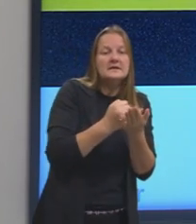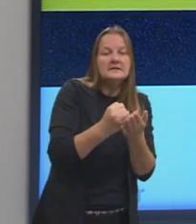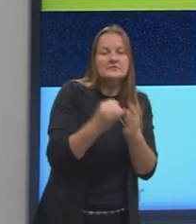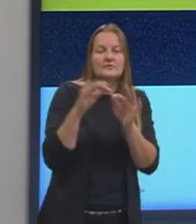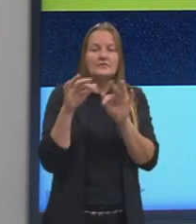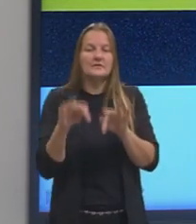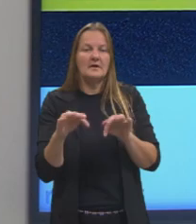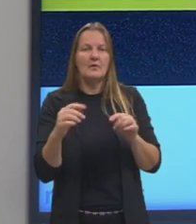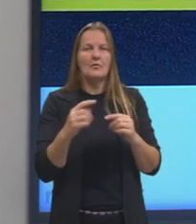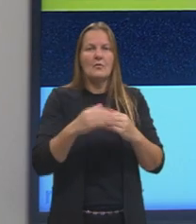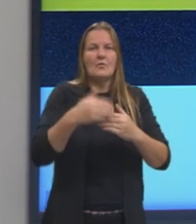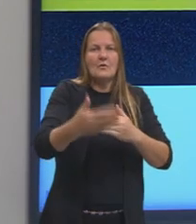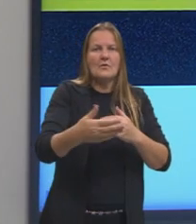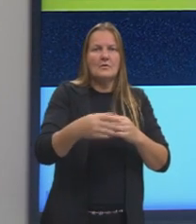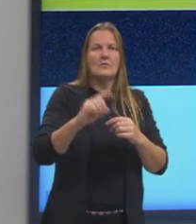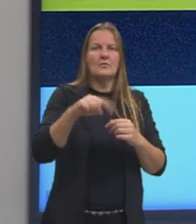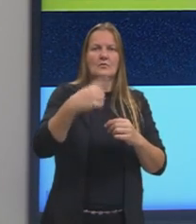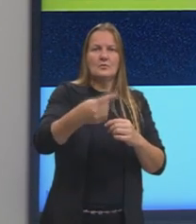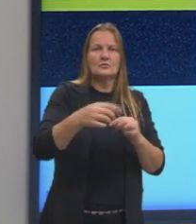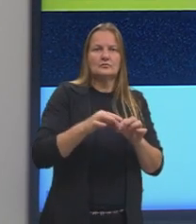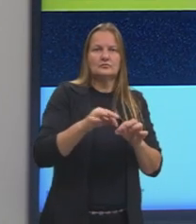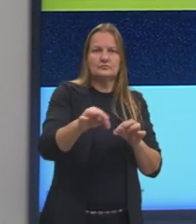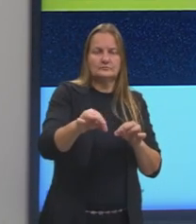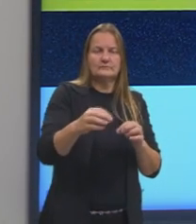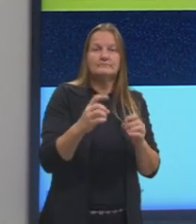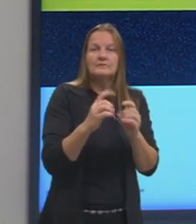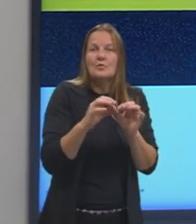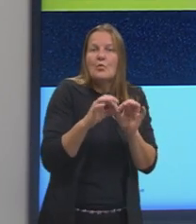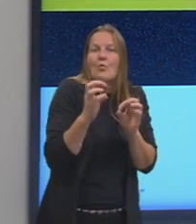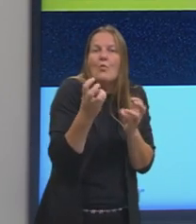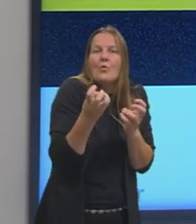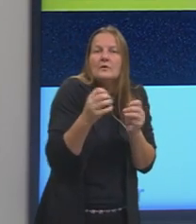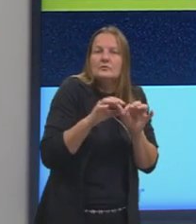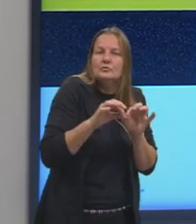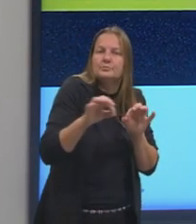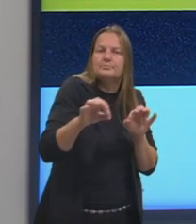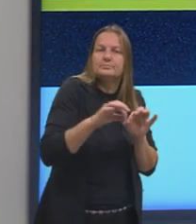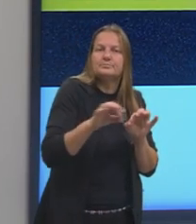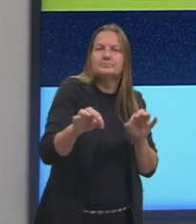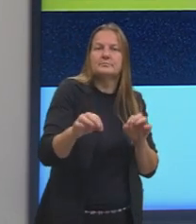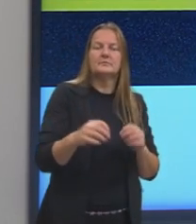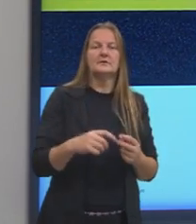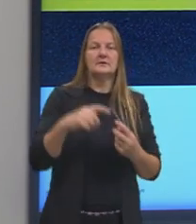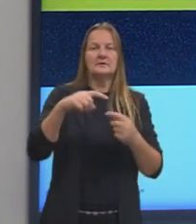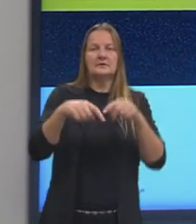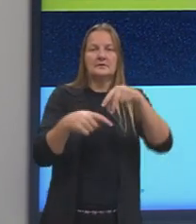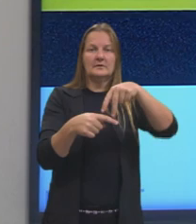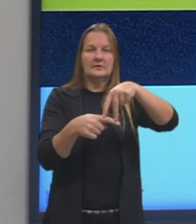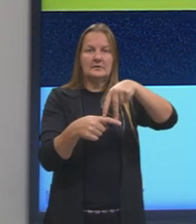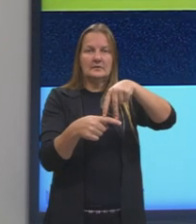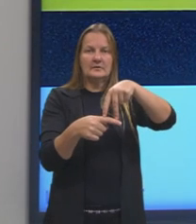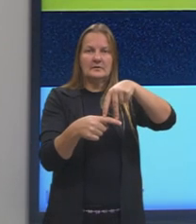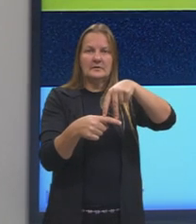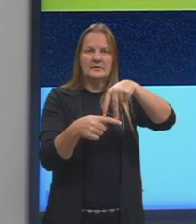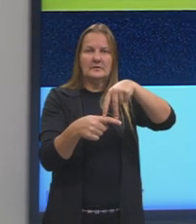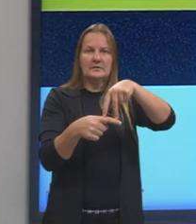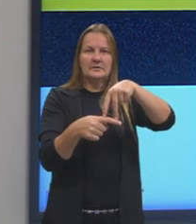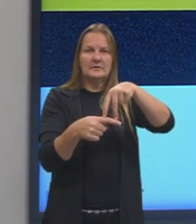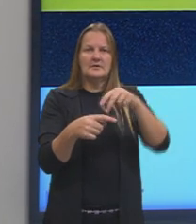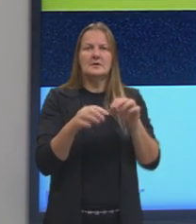do próximo item, né? Que aqui, no caso, é a distância. Então, a distância a gente determina como sendo